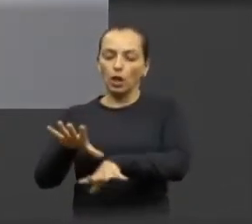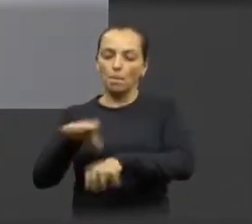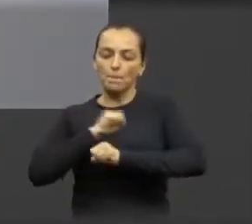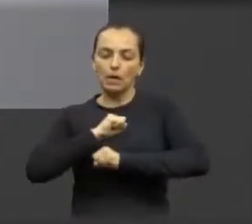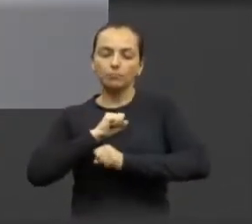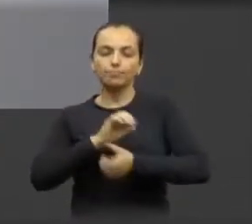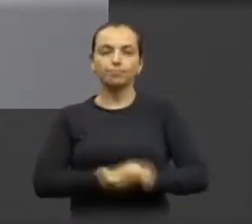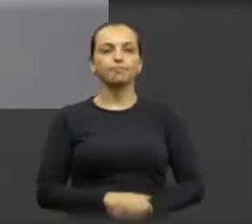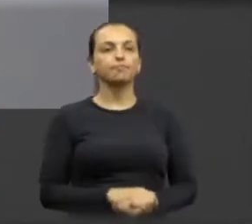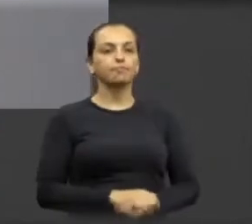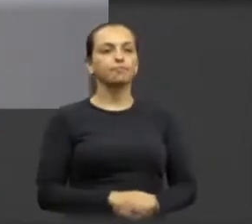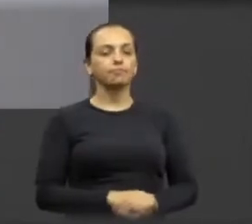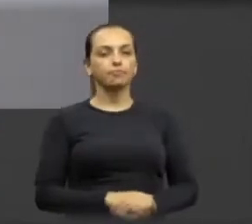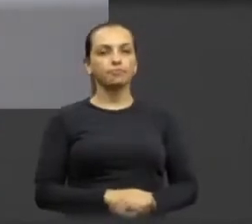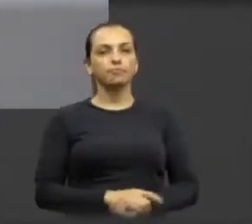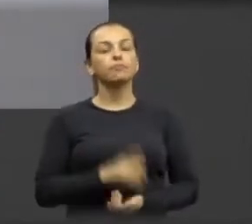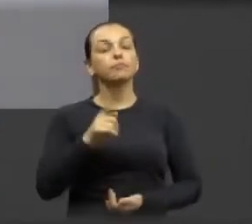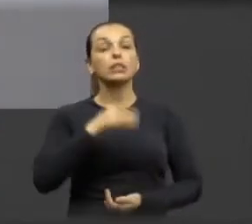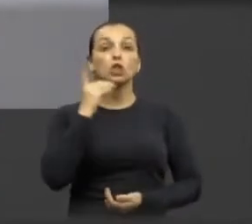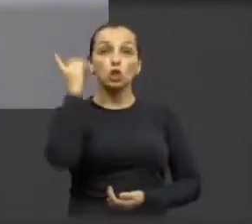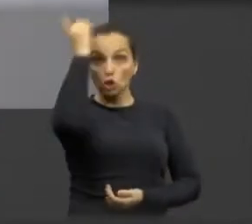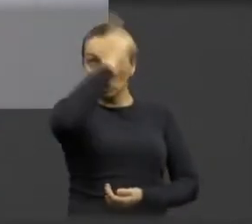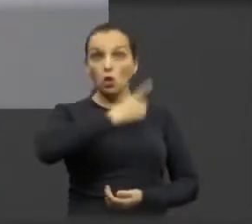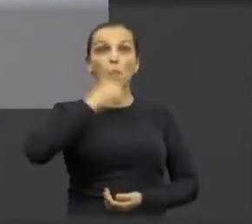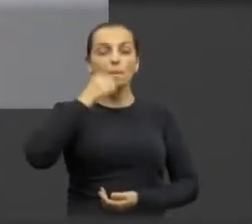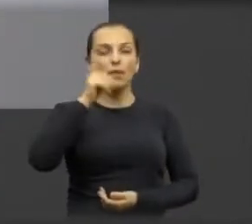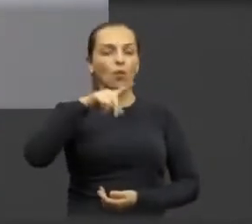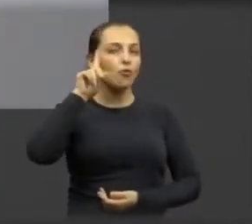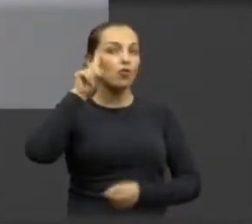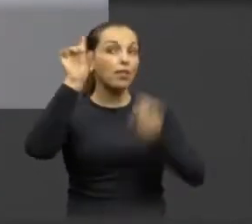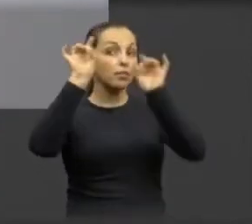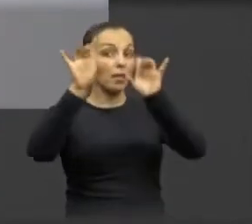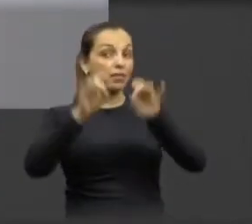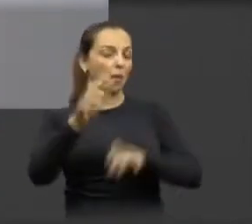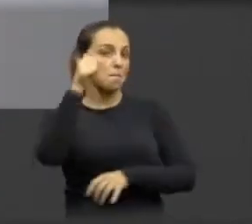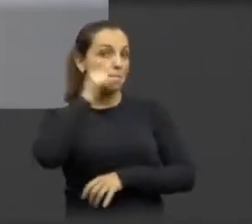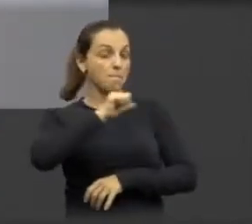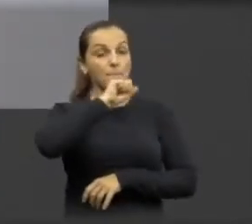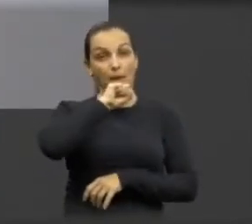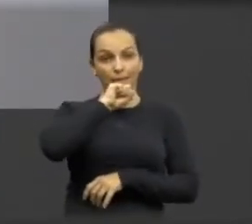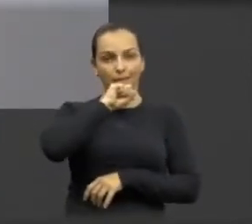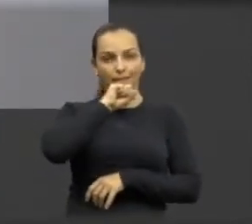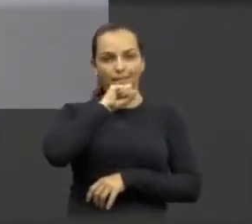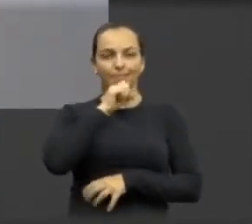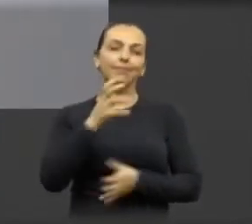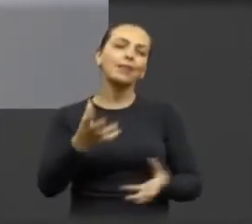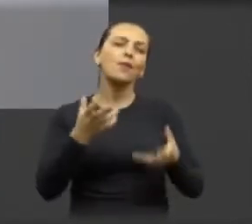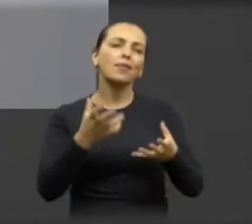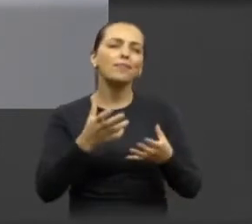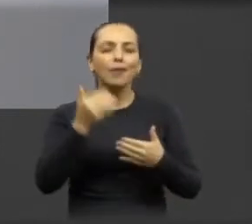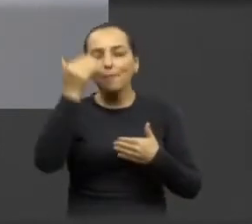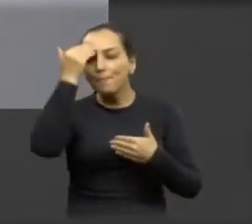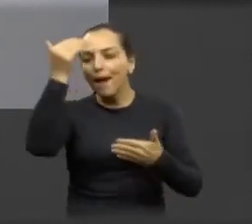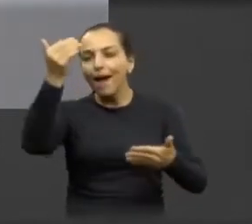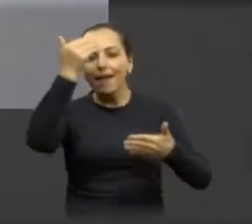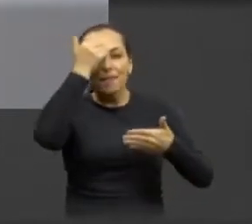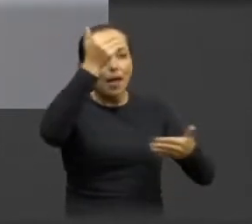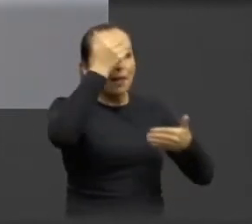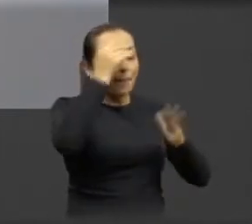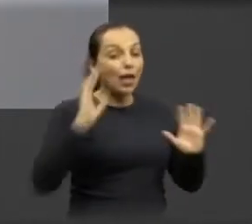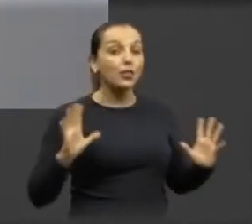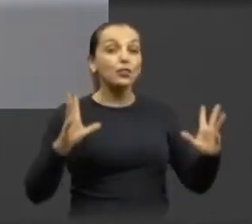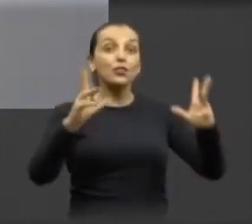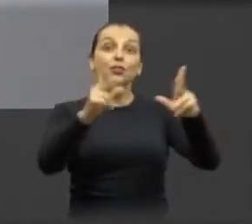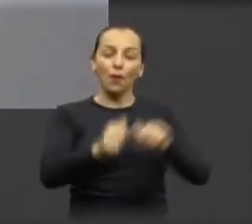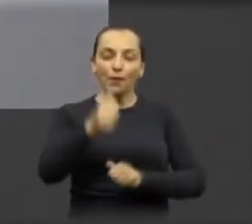Senhor presidente, domingo é Dia das Mães. E eu queria agradecer a todas as mães, né? Eu